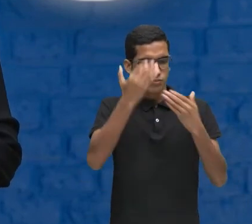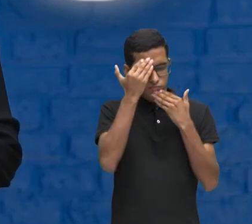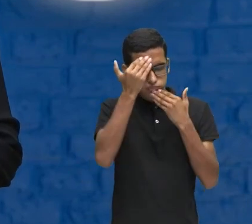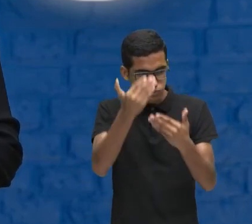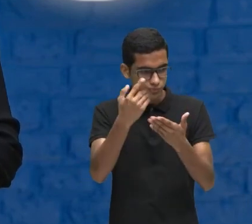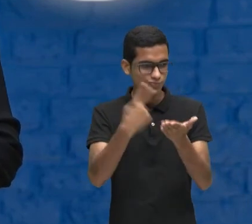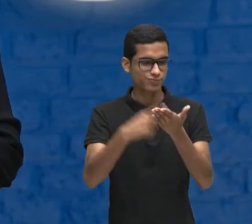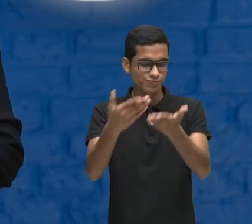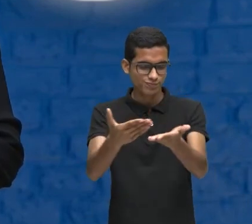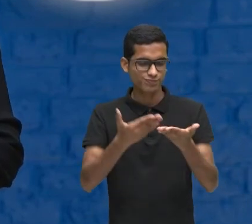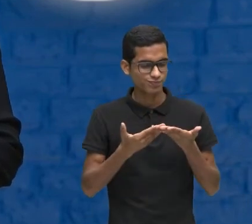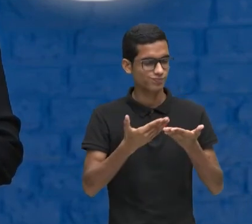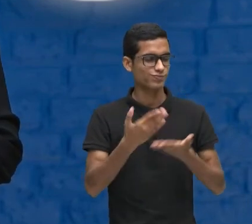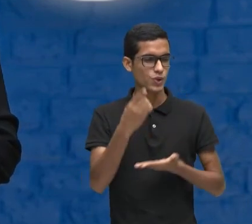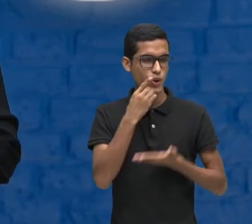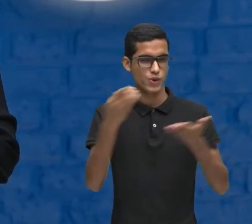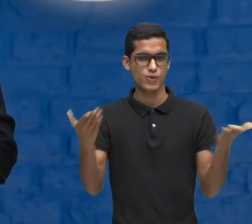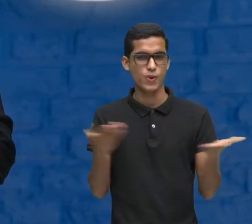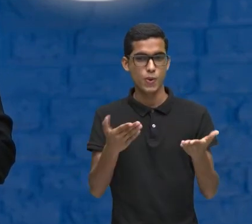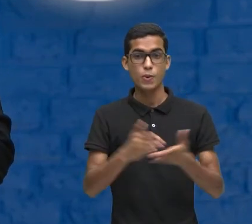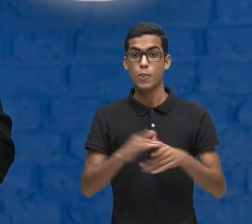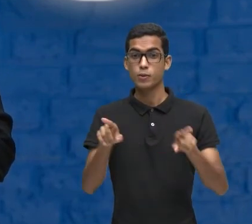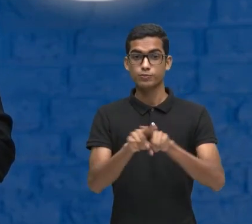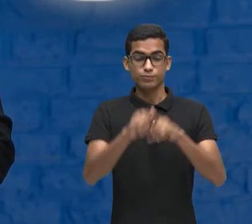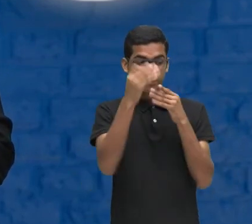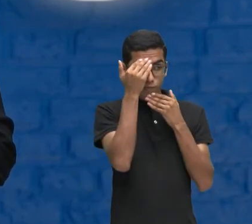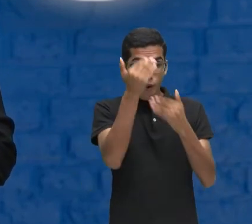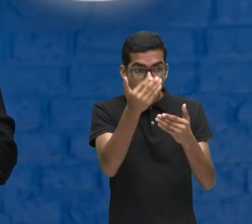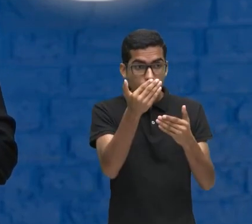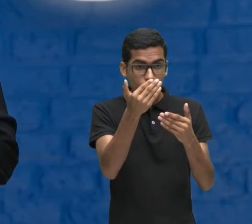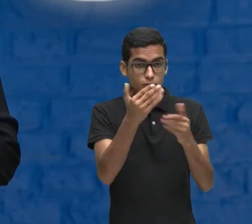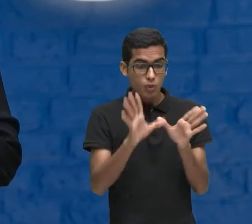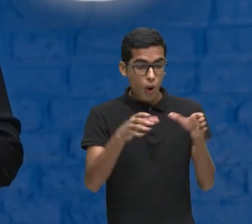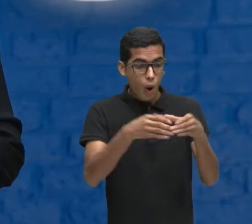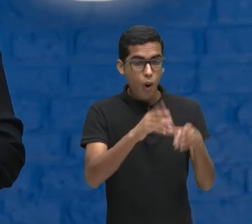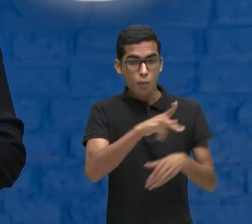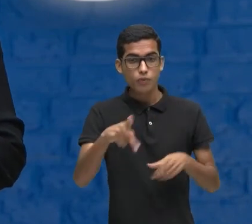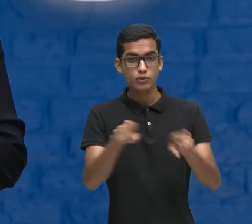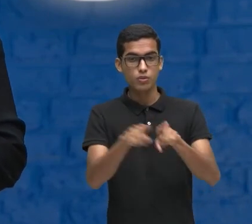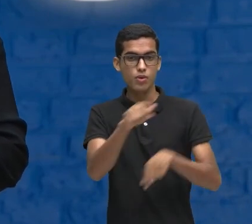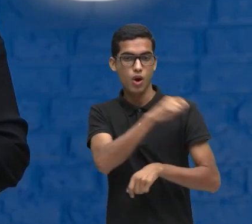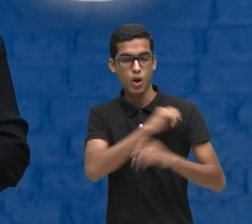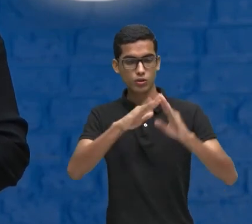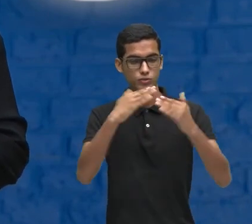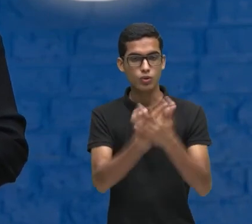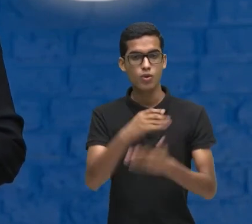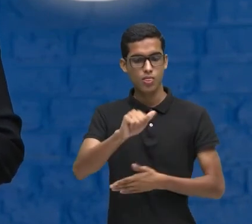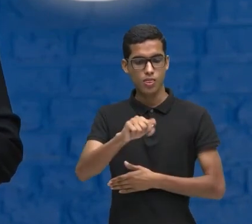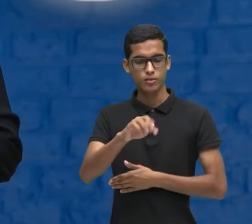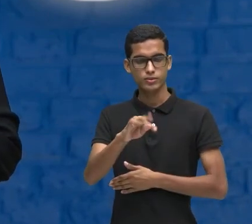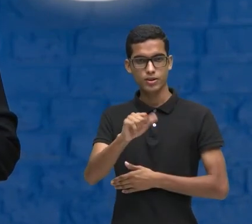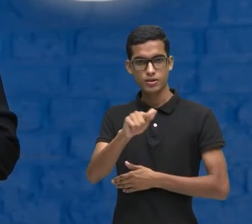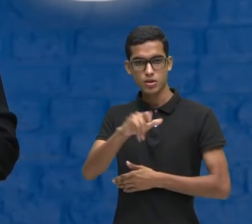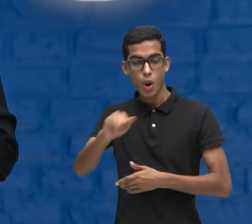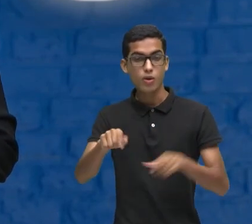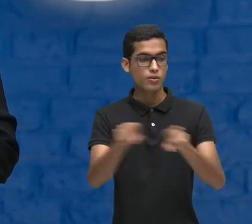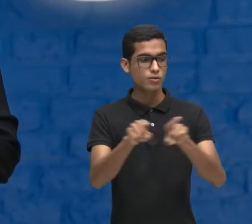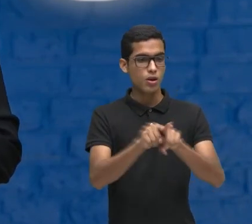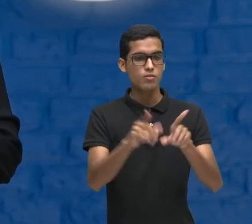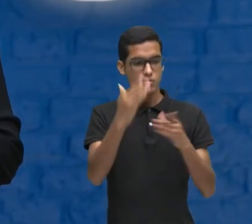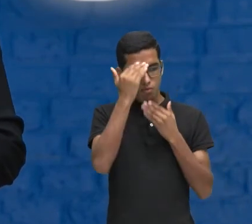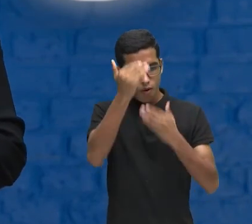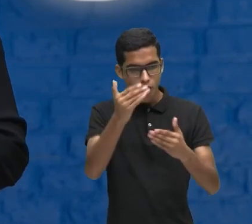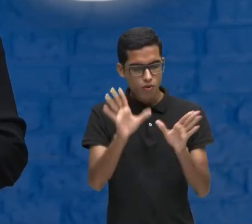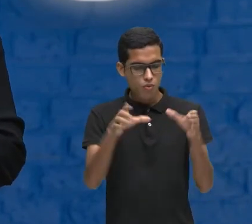convite também nesse dia Agradecer ao corpo docente de ciência da escola Natália Uchoa Agradecer a todos os